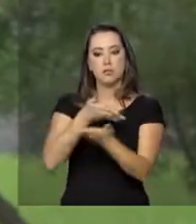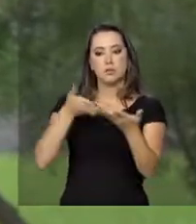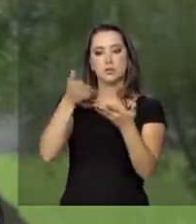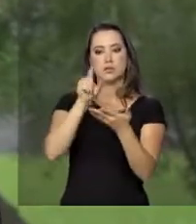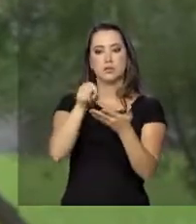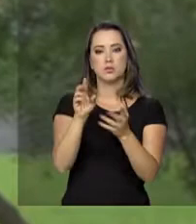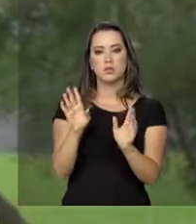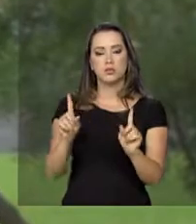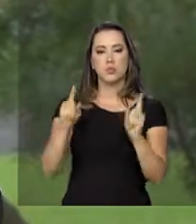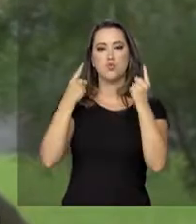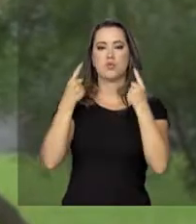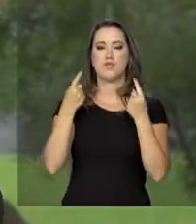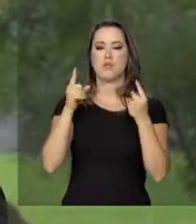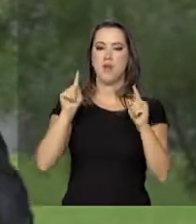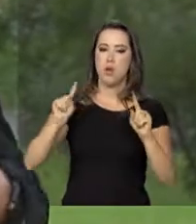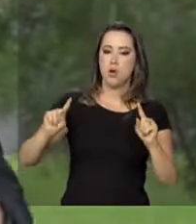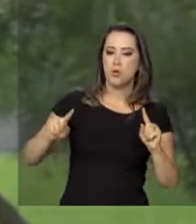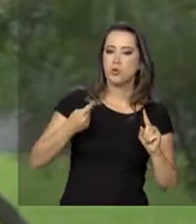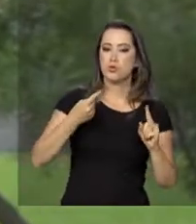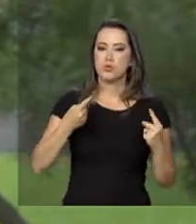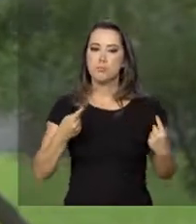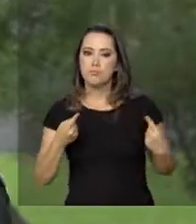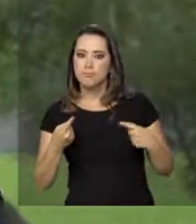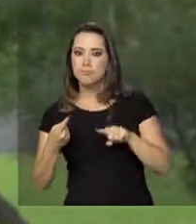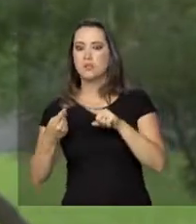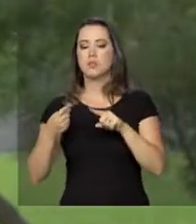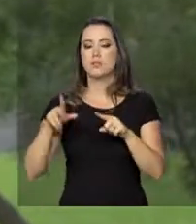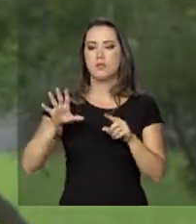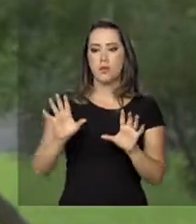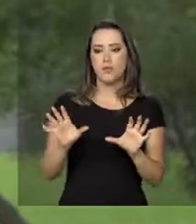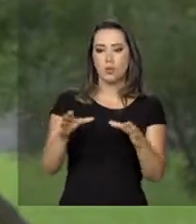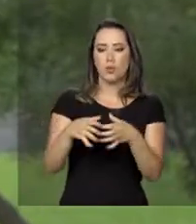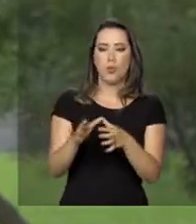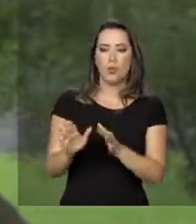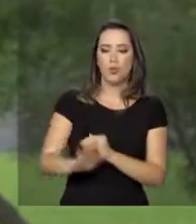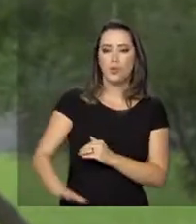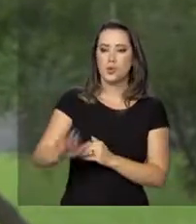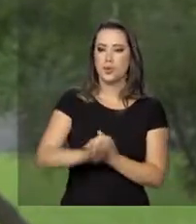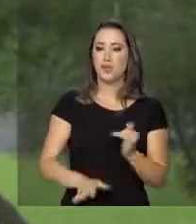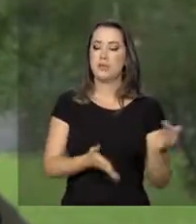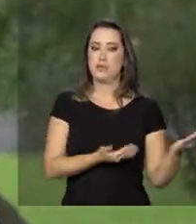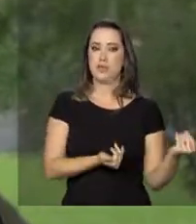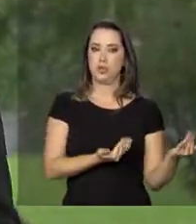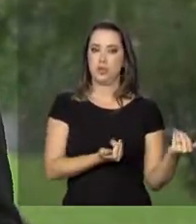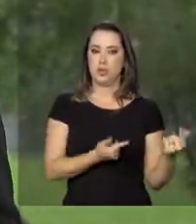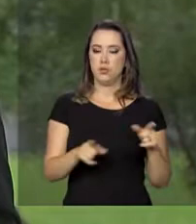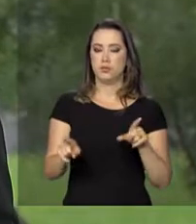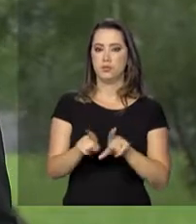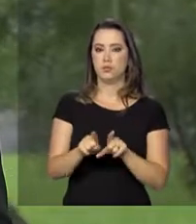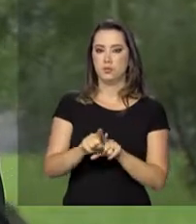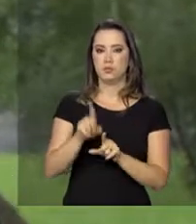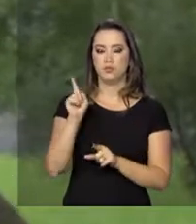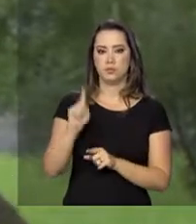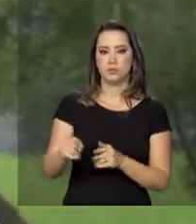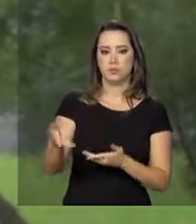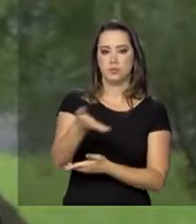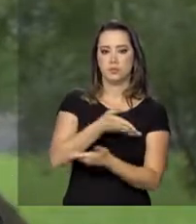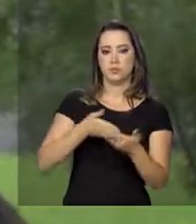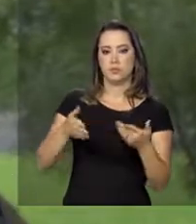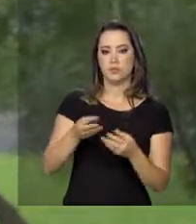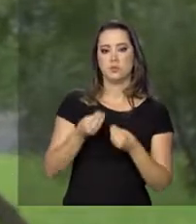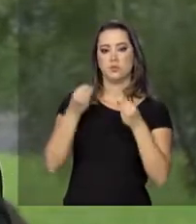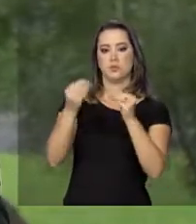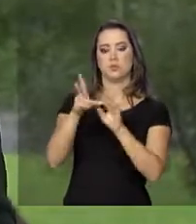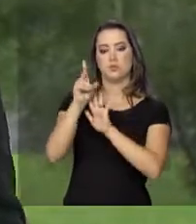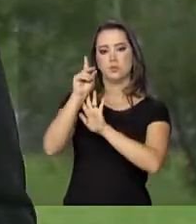aos desafios relacionados à questão da migração de crianças e de adolescentes e também, claro, relacionados a garantia,